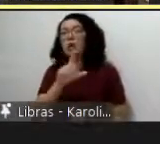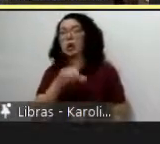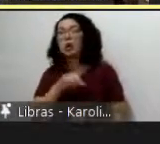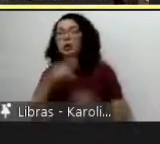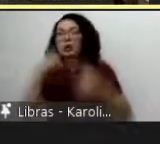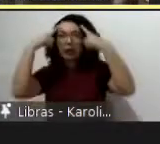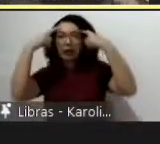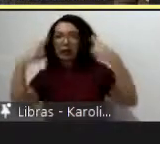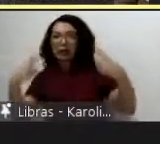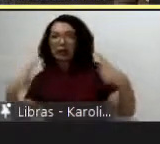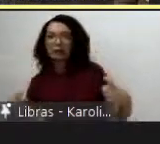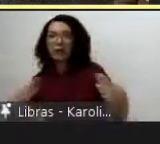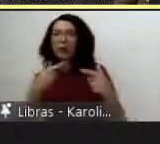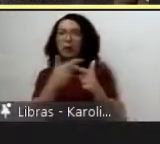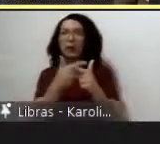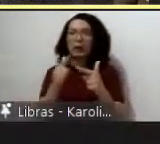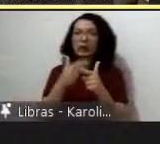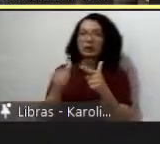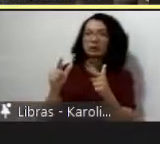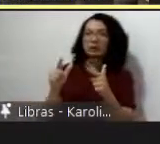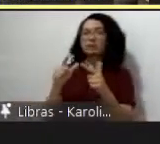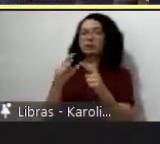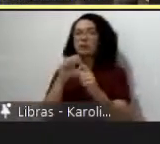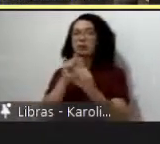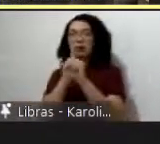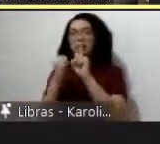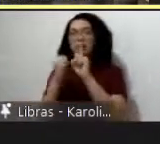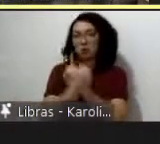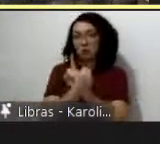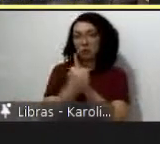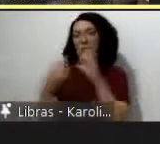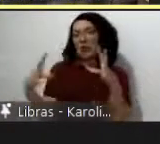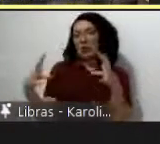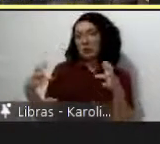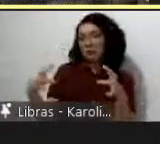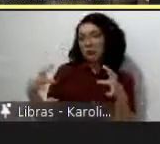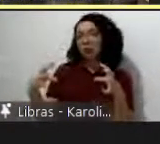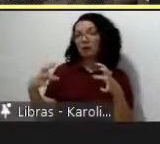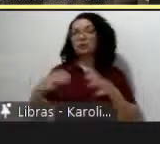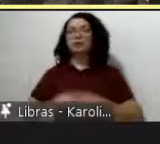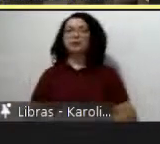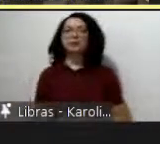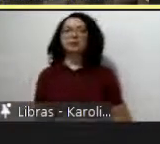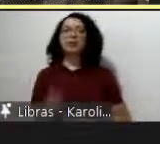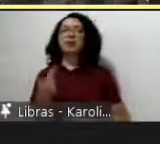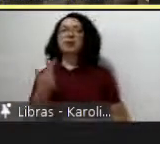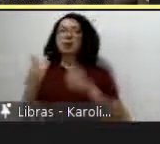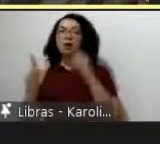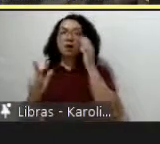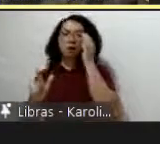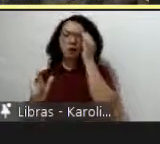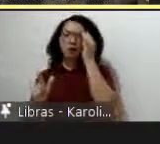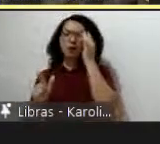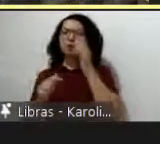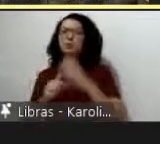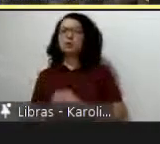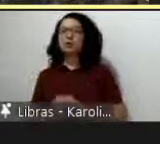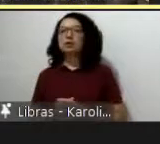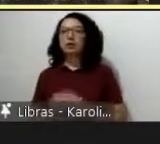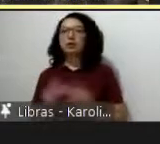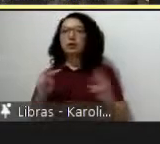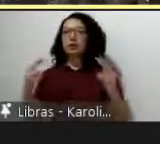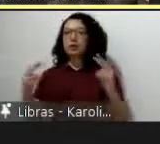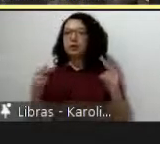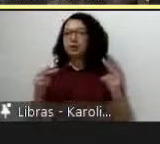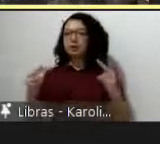problemas sociais por conflitos e grande contribuição do que essa perspectiva traz